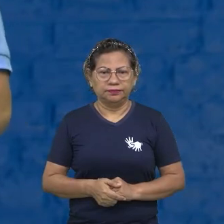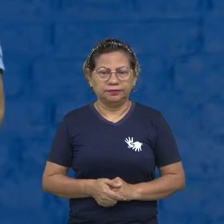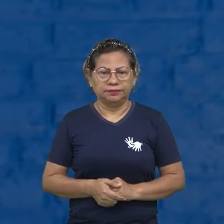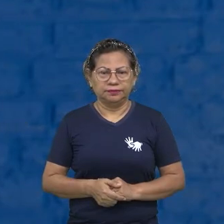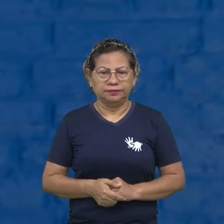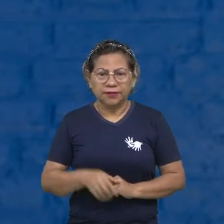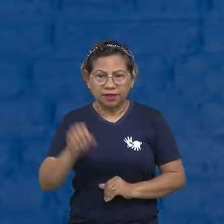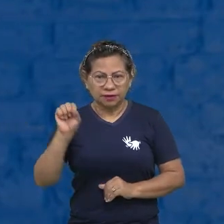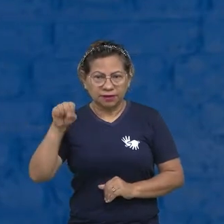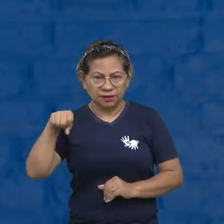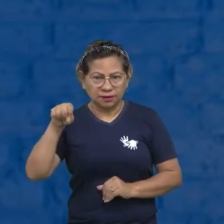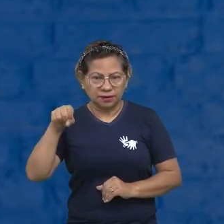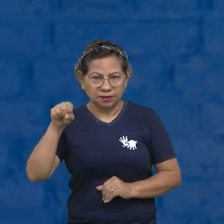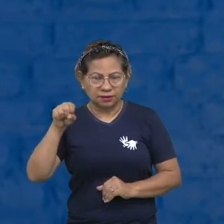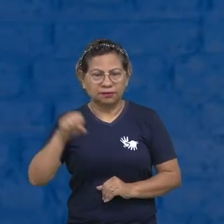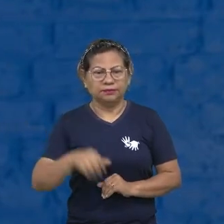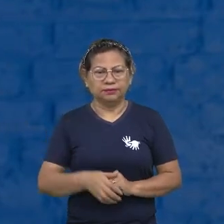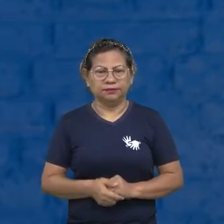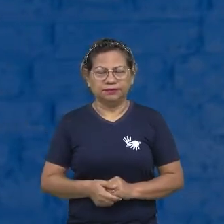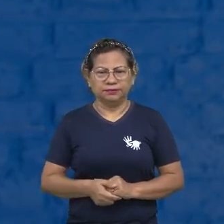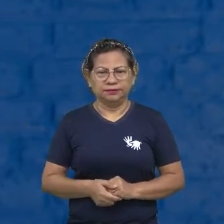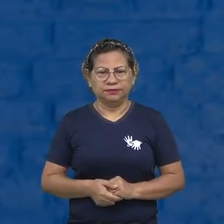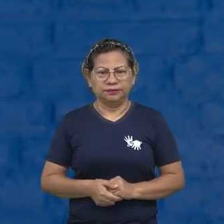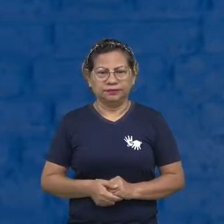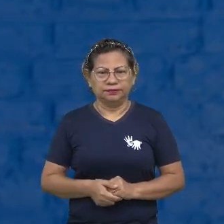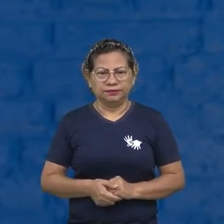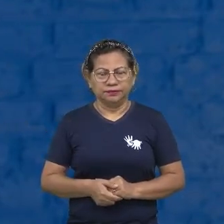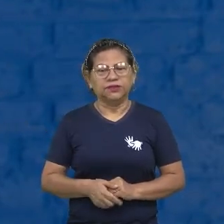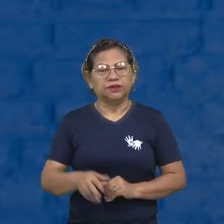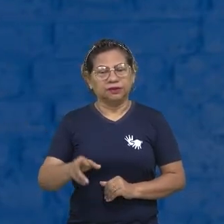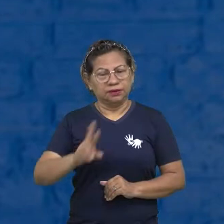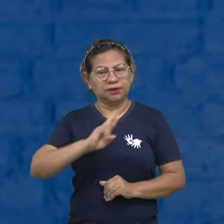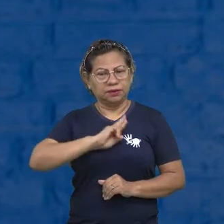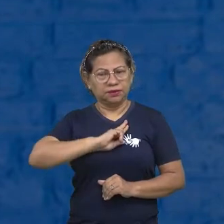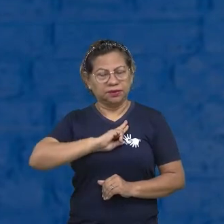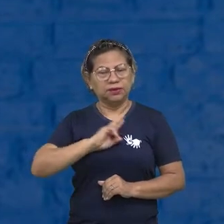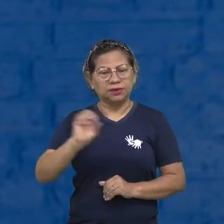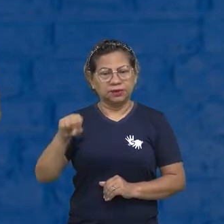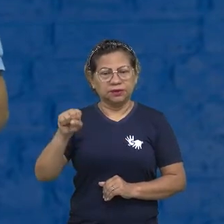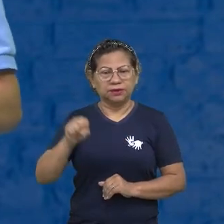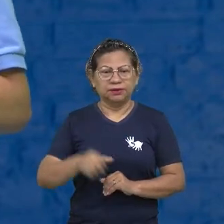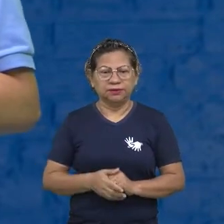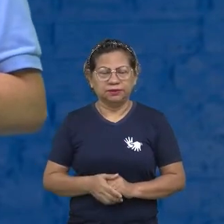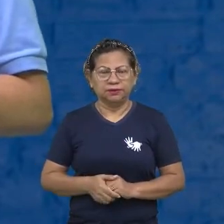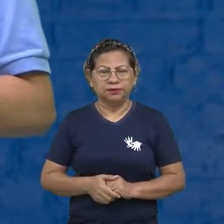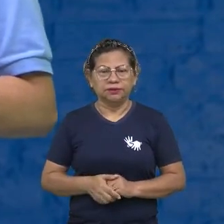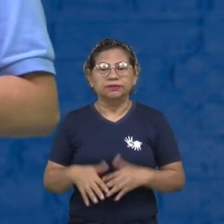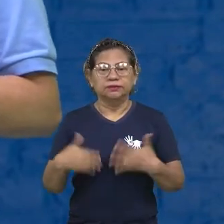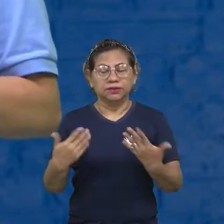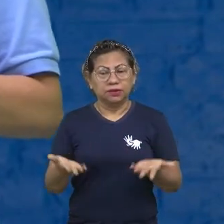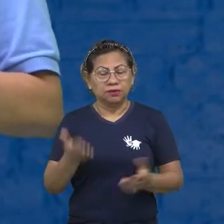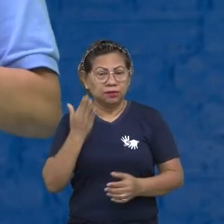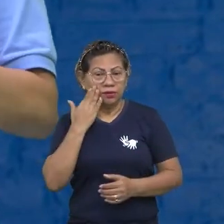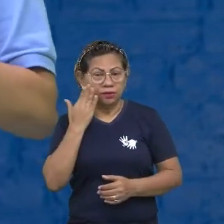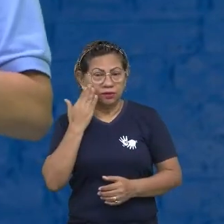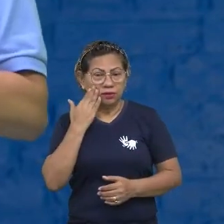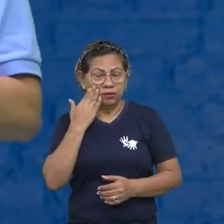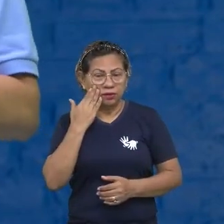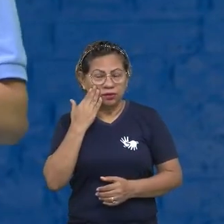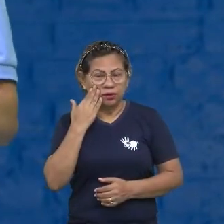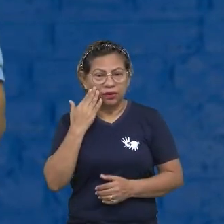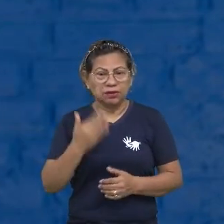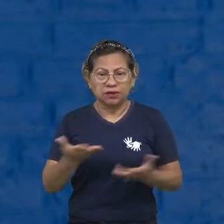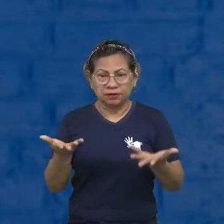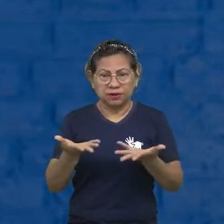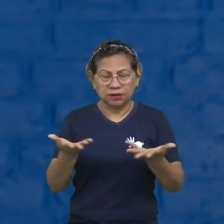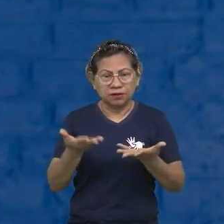Sim, né? Então, responderam que sim. Podem sim. E aí, eu trouxe para vocês. Não sei se é agora.